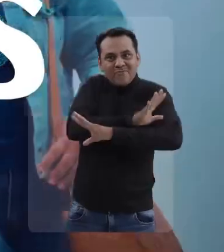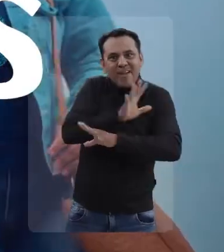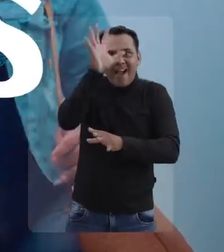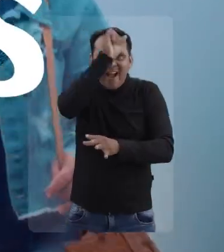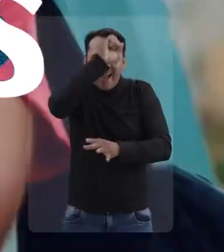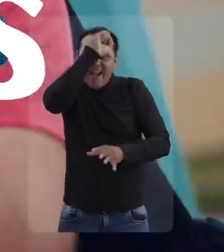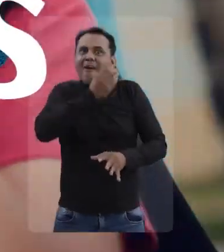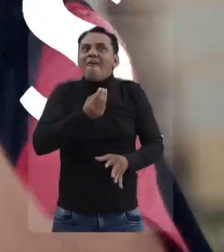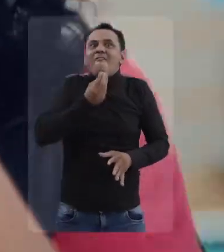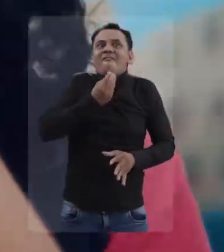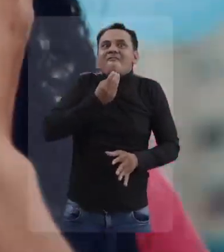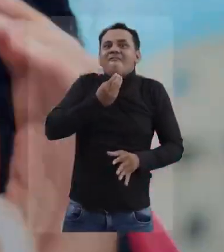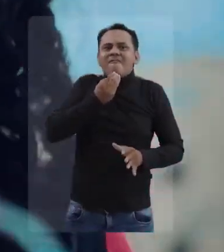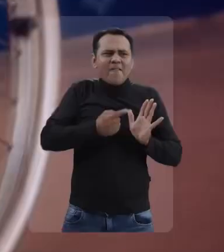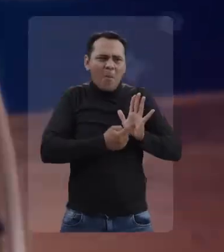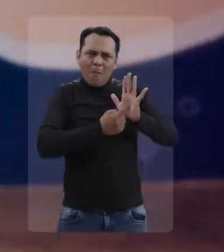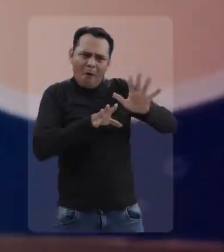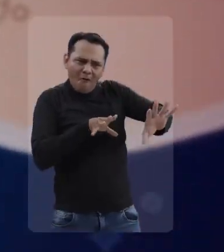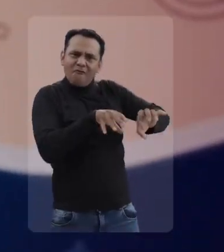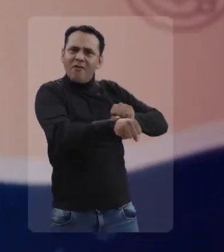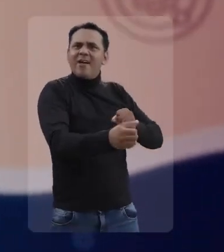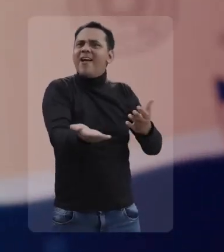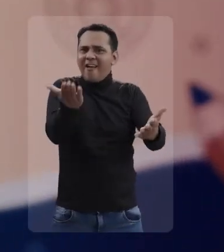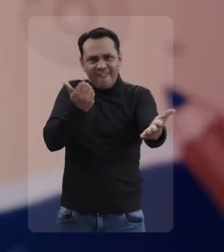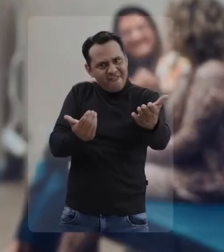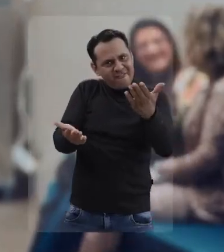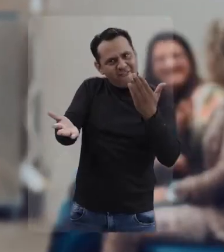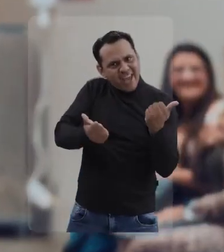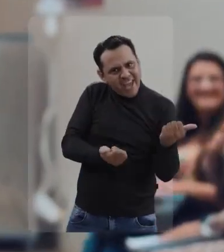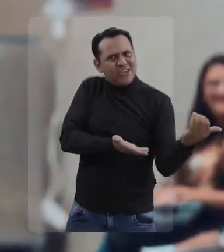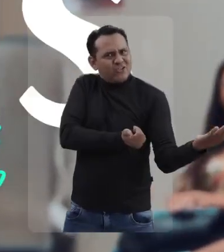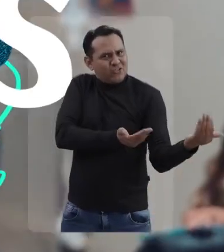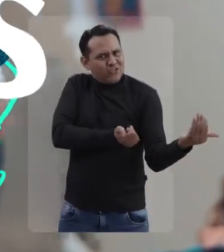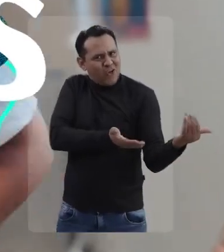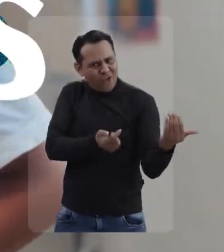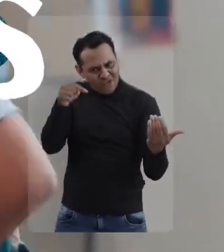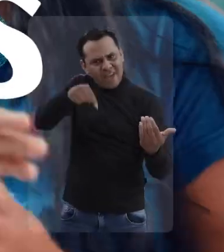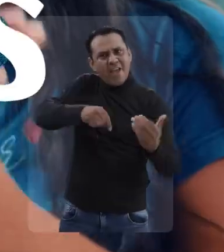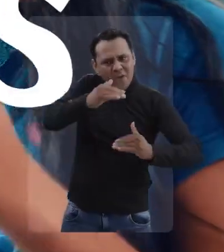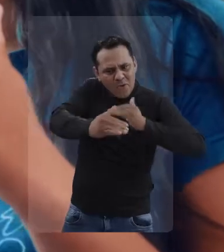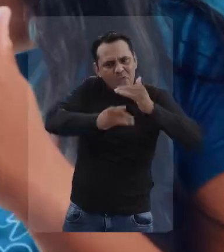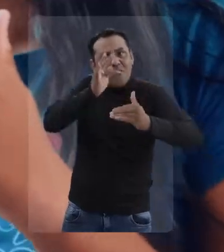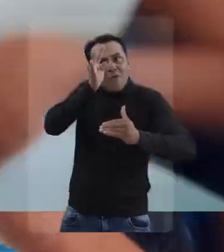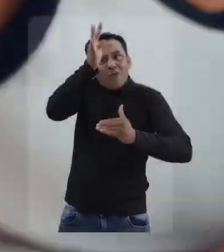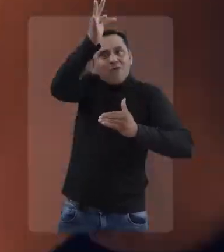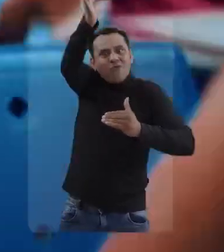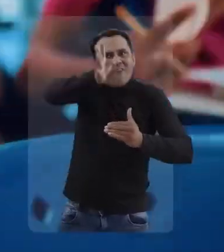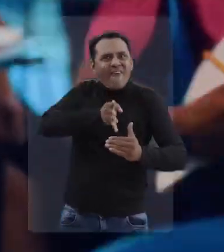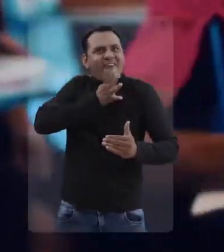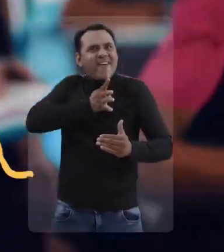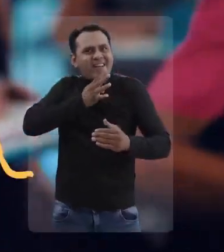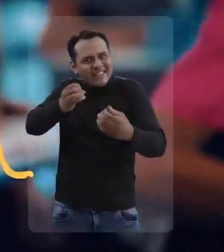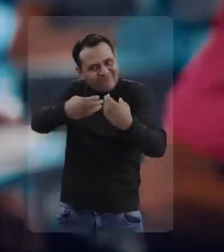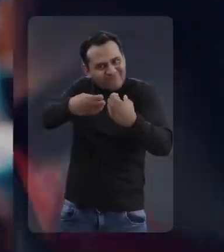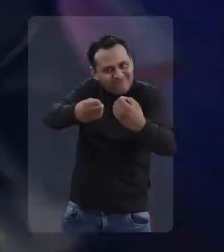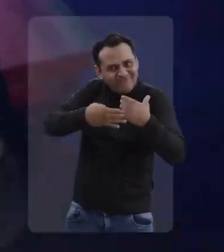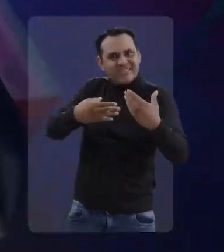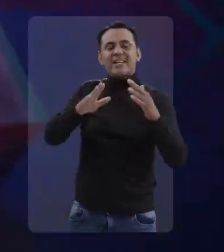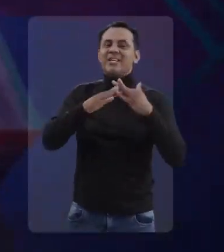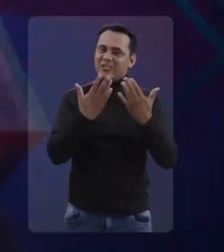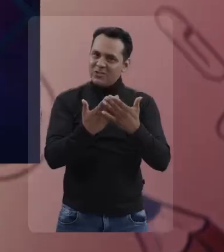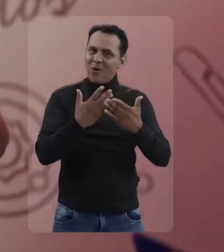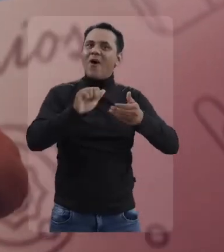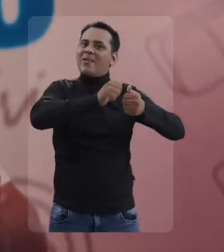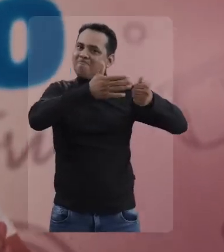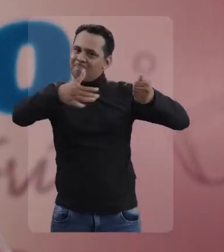então, é a oportunidade de mãos dadas com a inclusão Vem pra Escolégios então, vem construir o seu futuro com base na